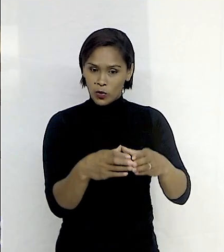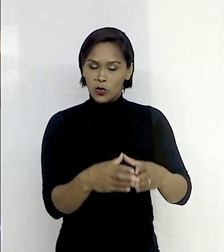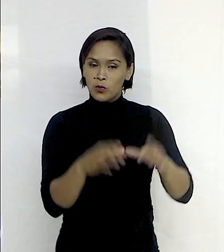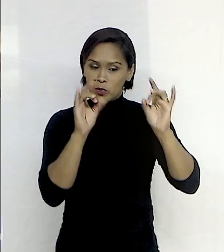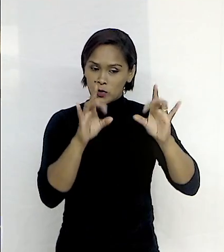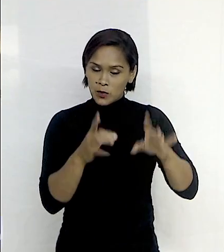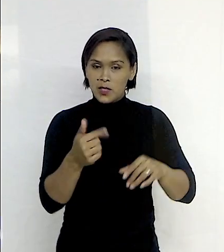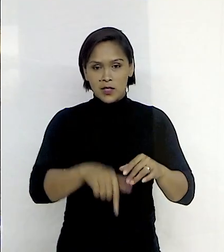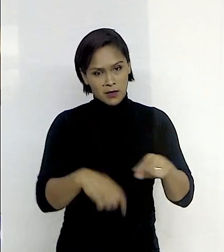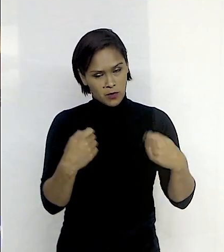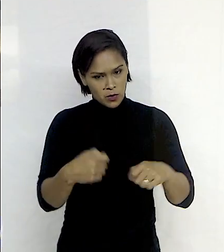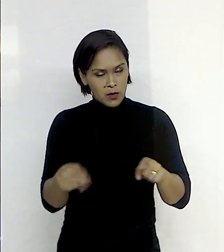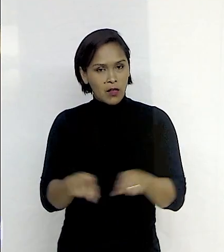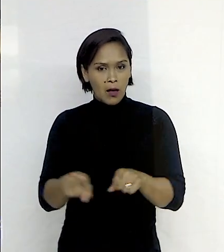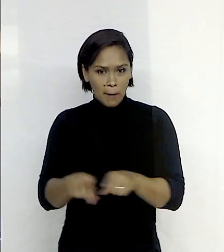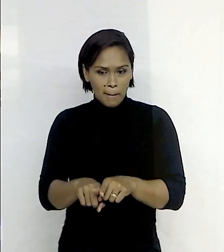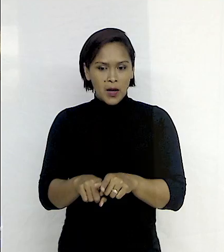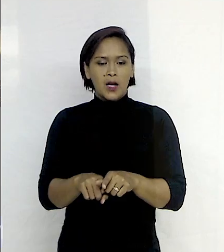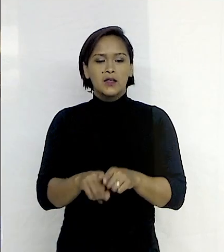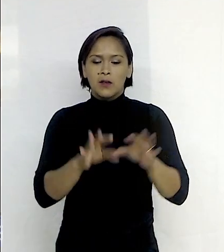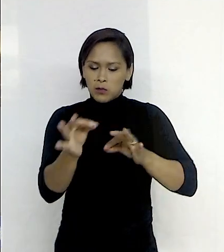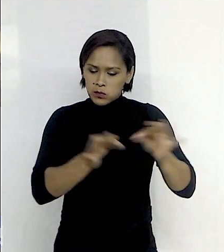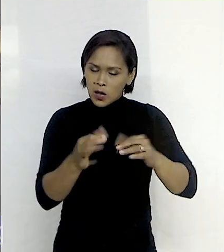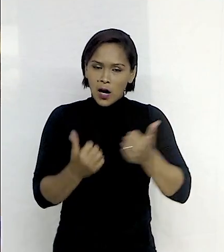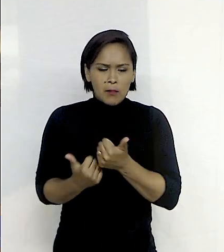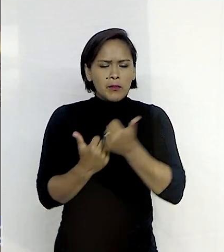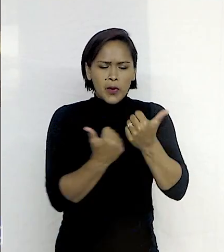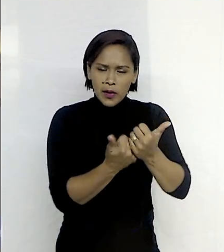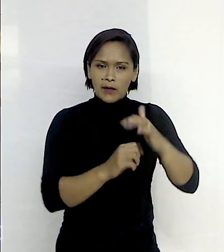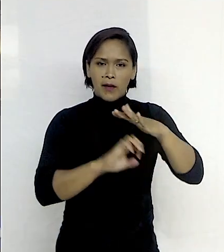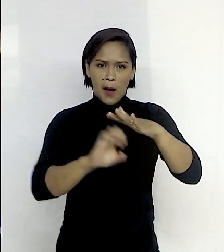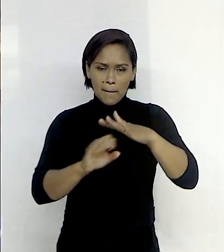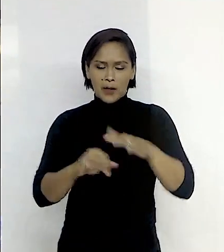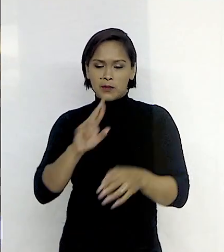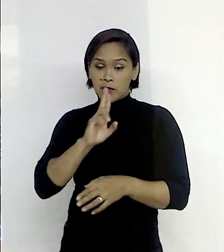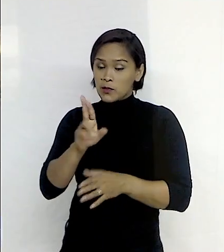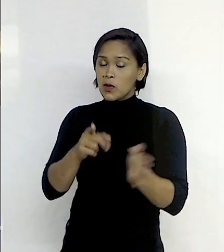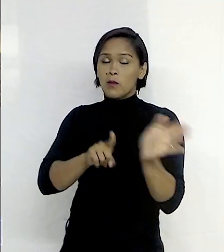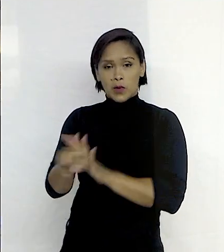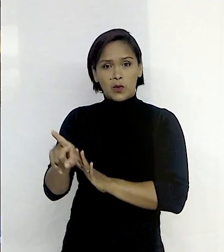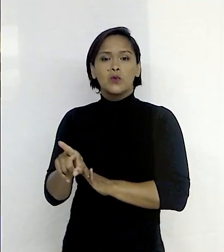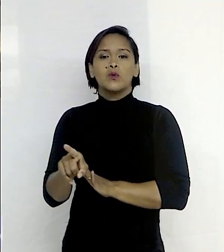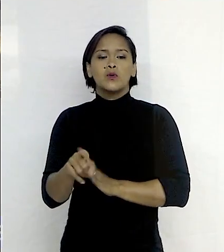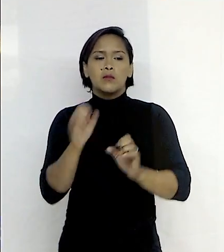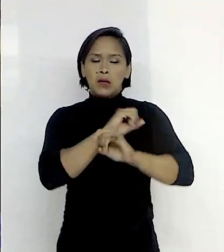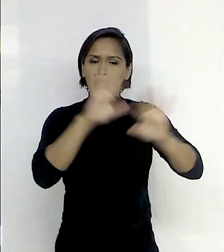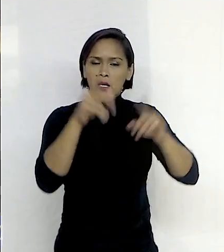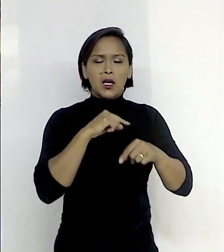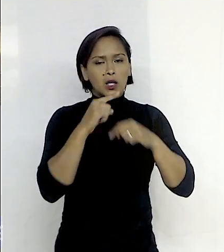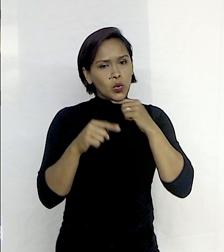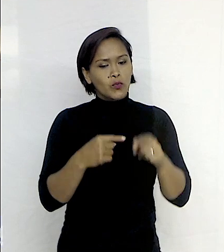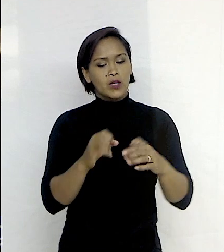SECONs, também estão equipados para dar o apoio, para responder alguma pergunta, para esclarecer alguma